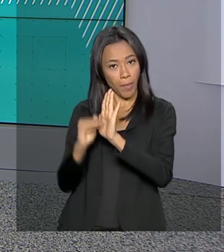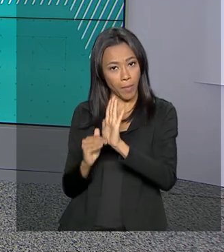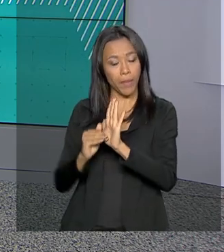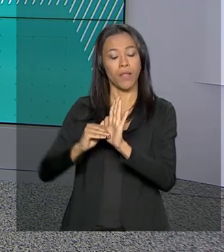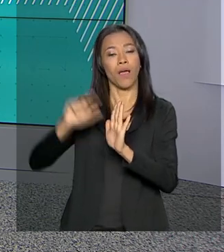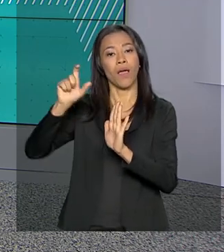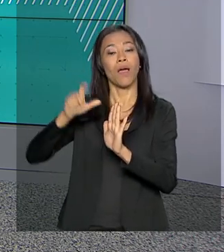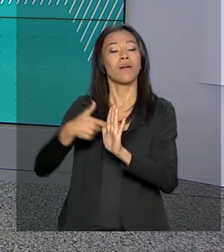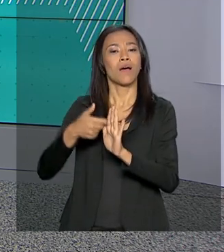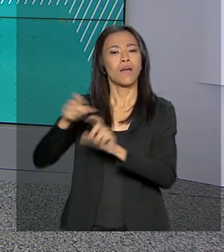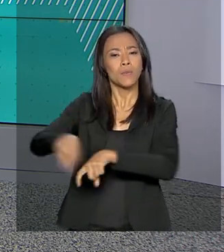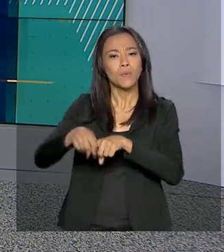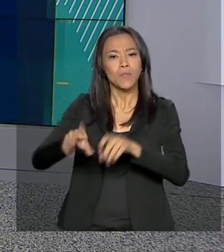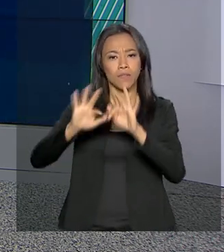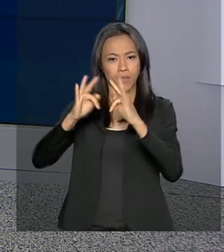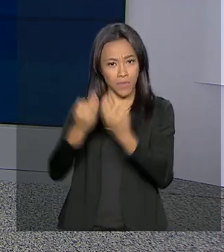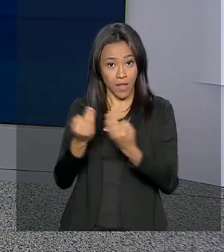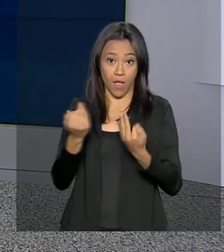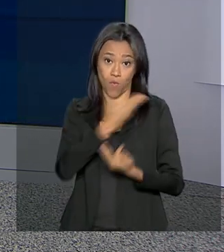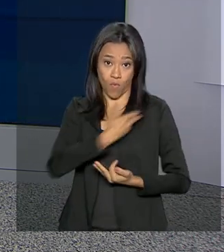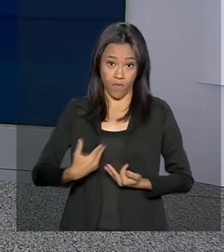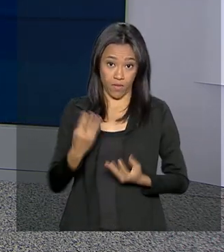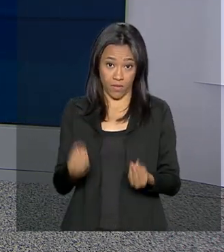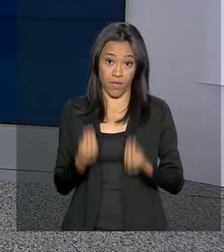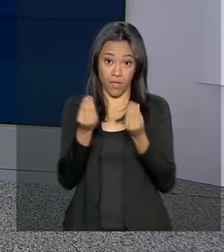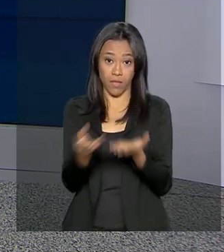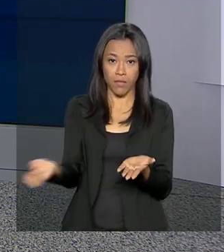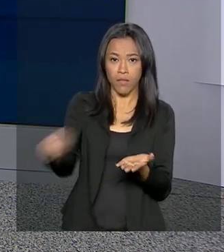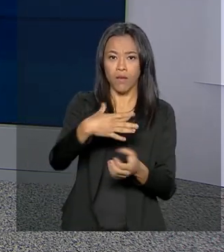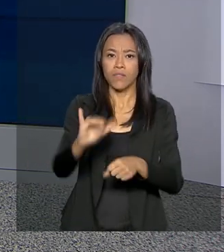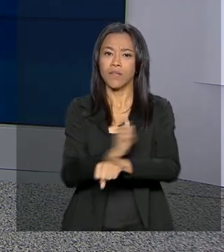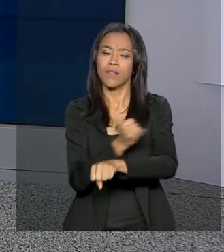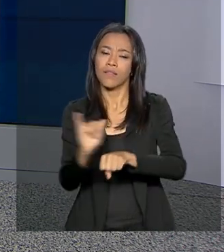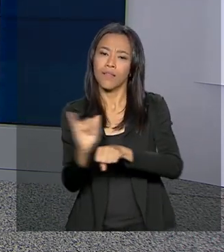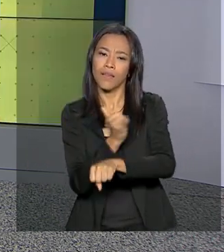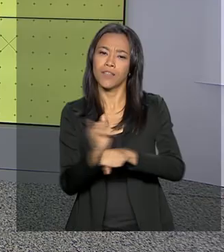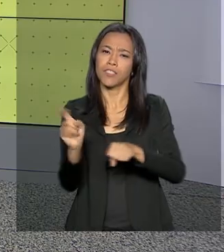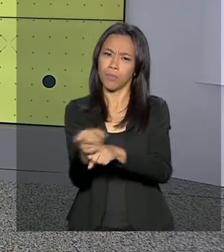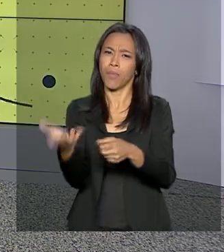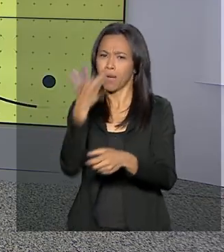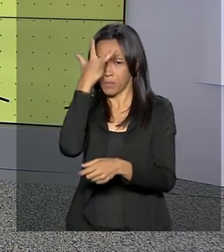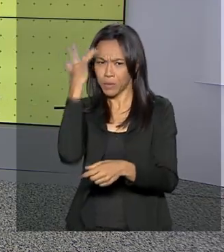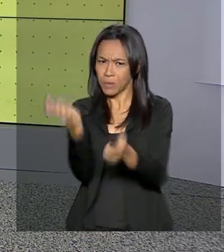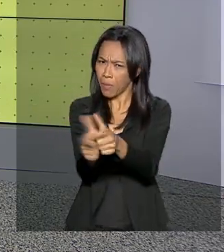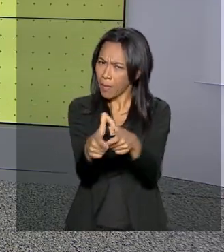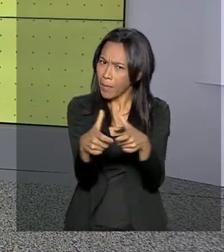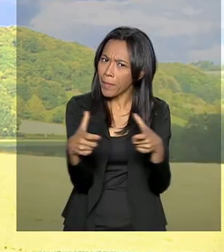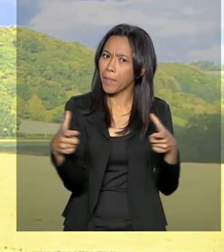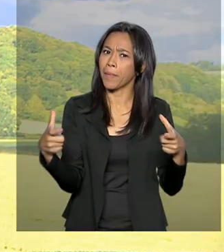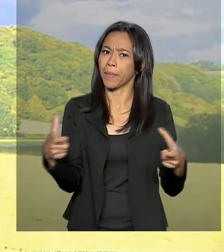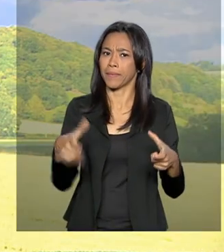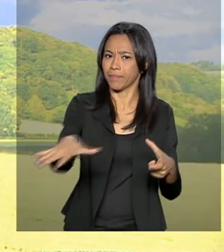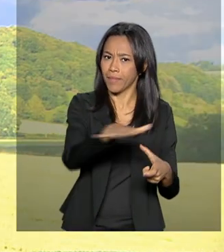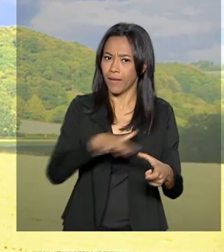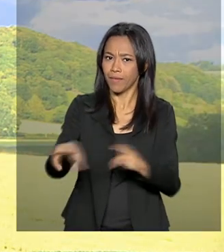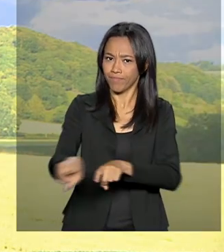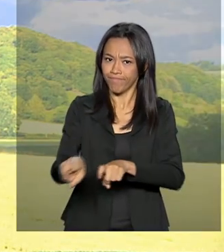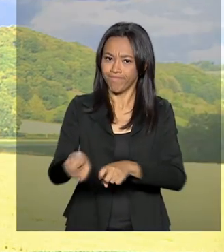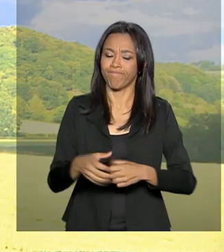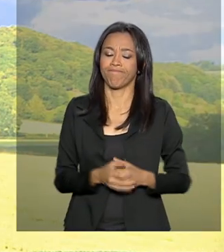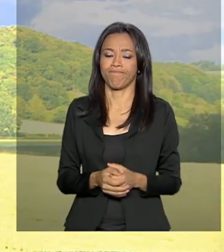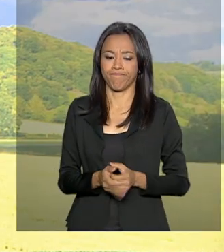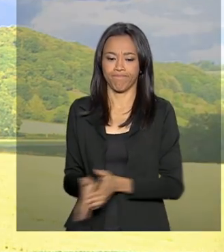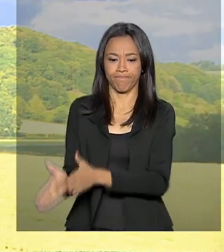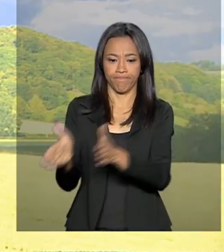governo quer oferecer novas ferramentas de acesso ao crédito para um número maior de produtores. É